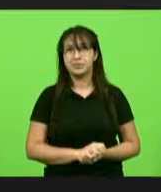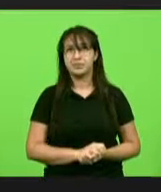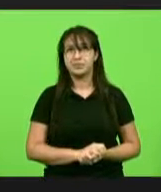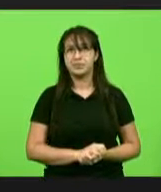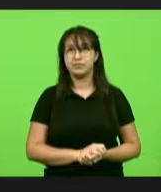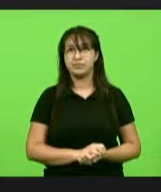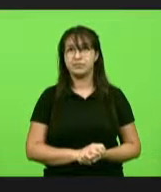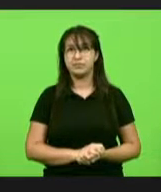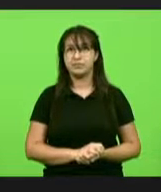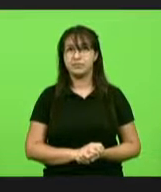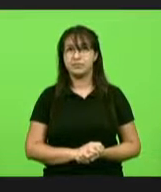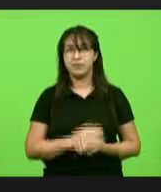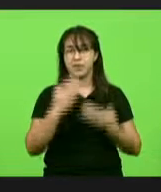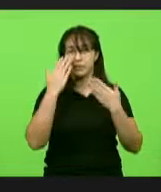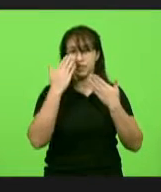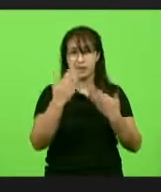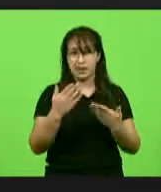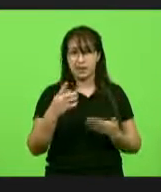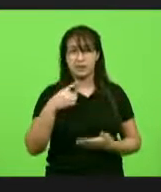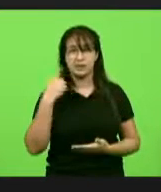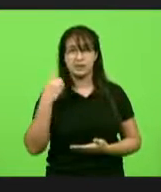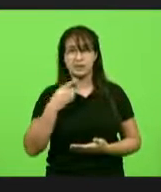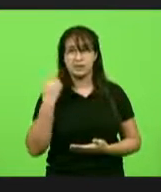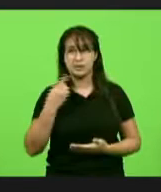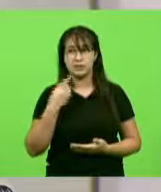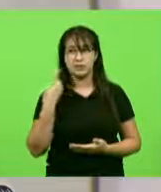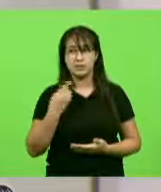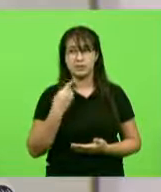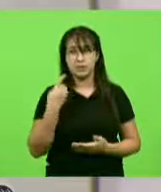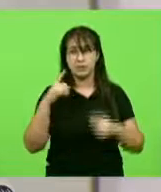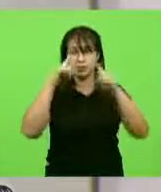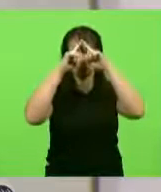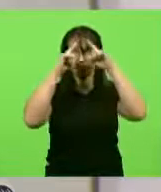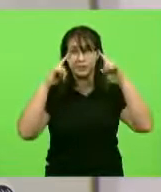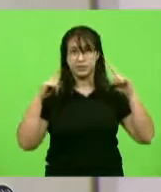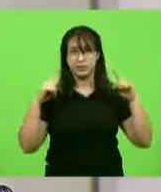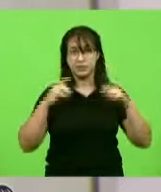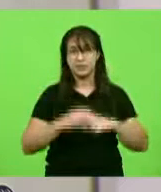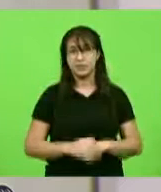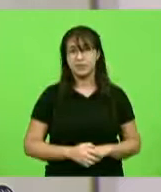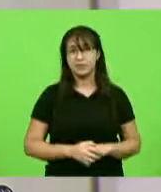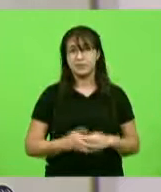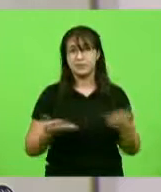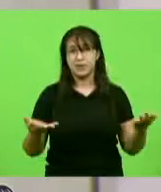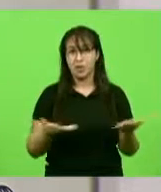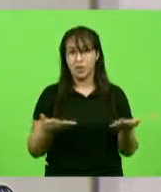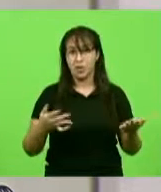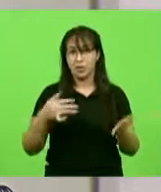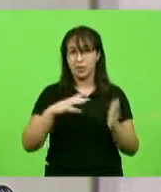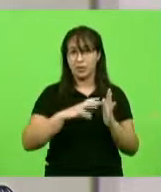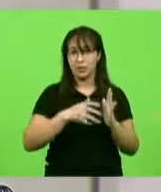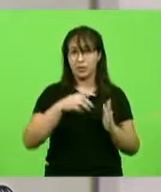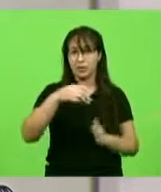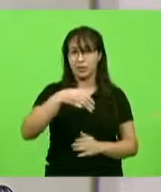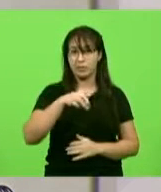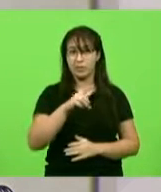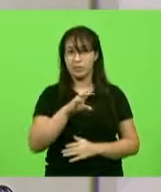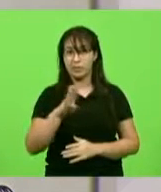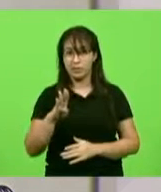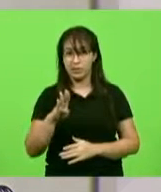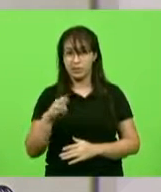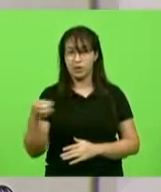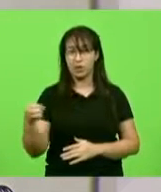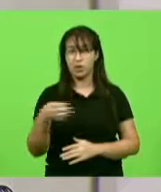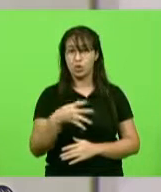Obrigado, deputado Neudis Areta. Bloco MDB, Partido Novo, por 15